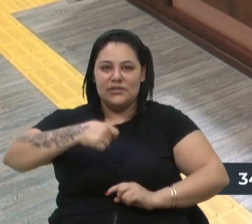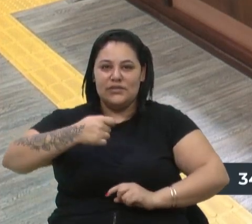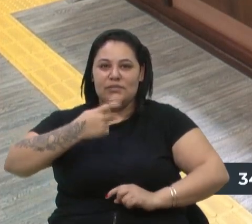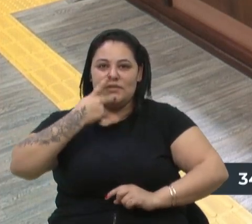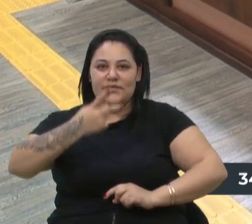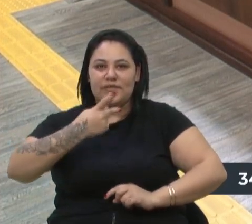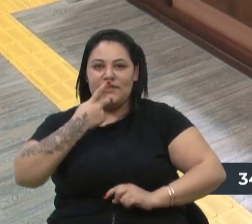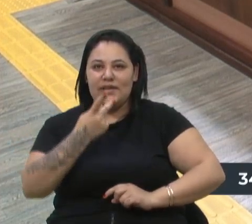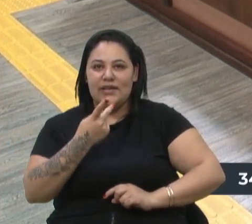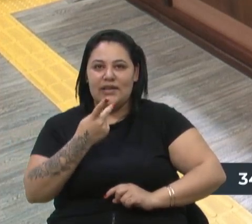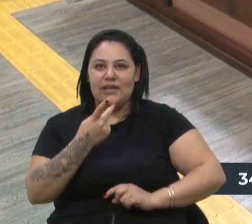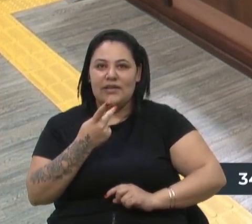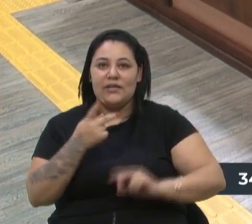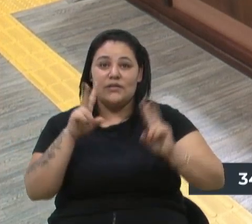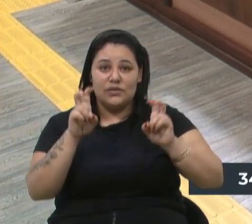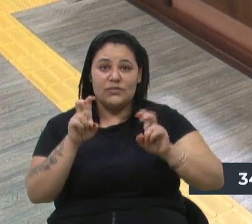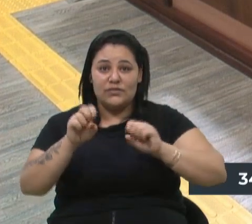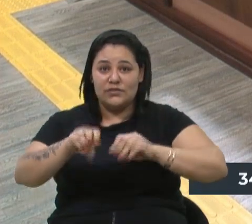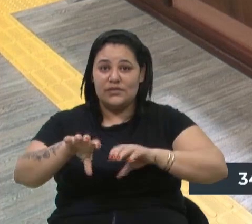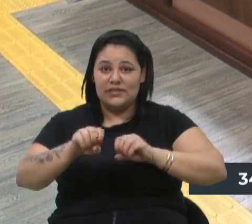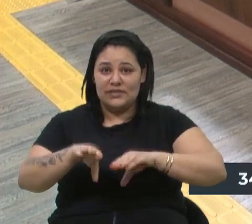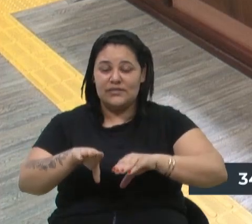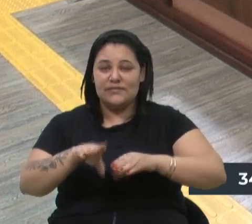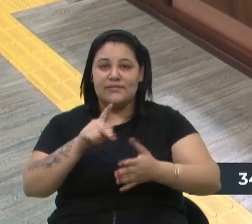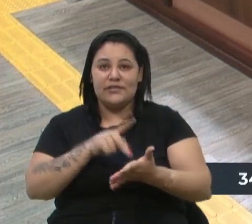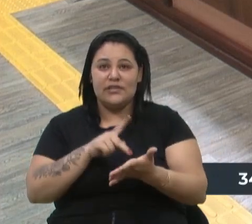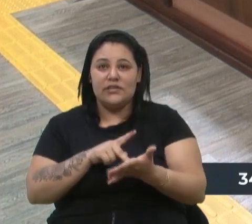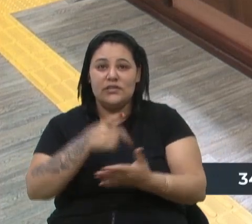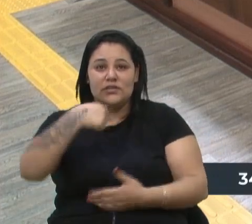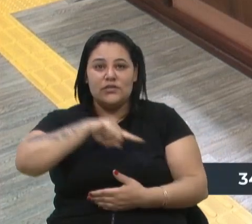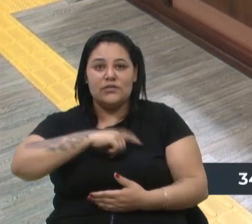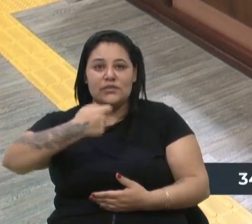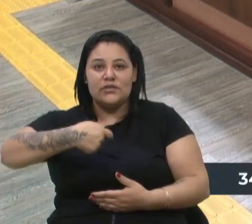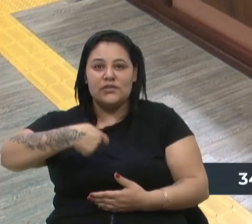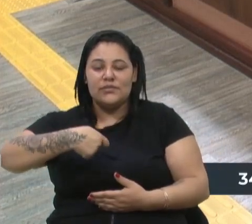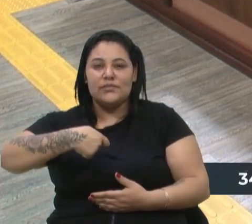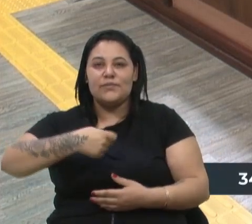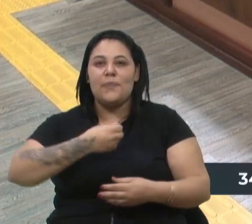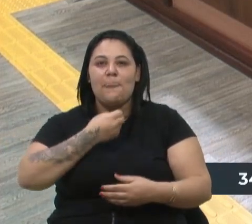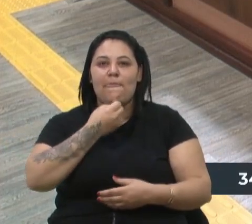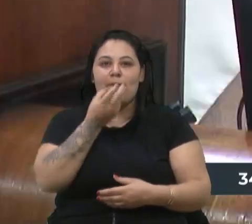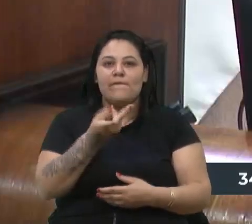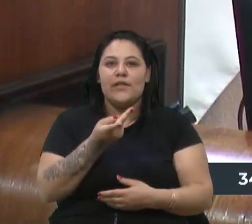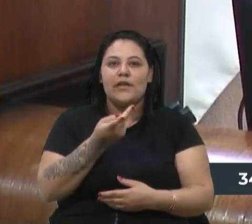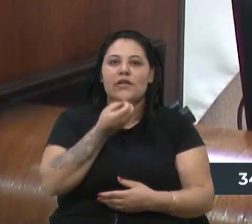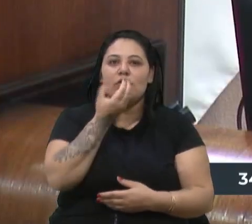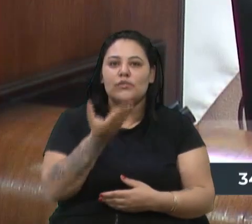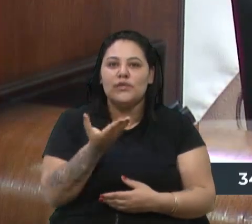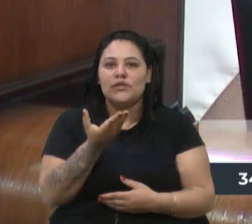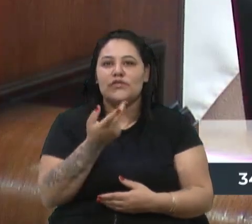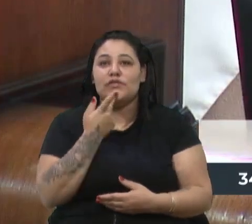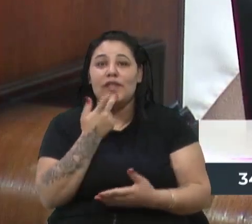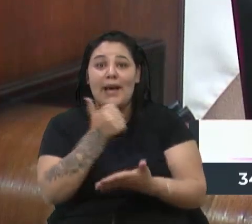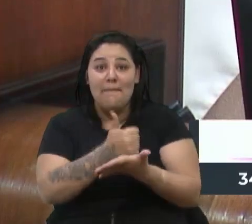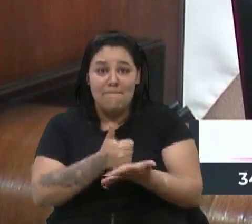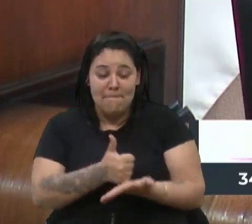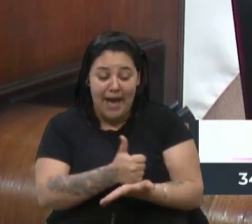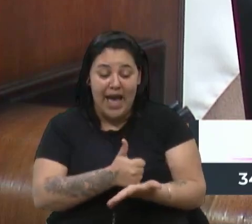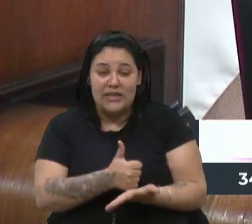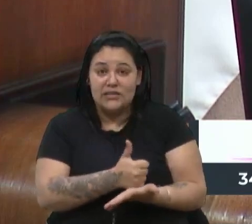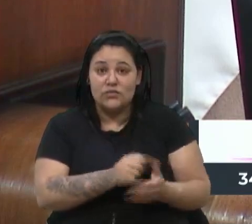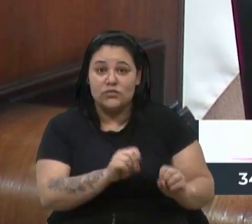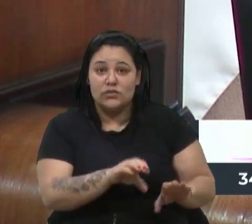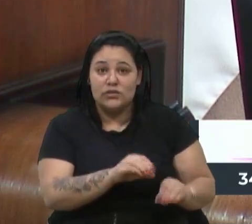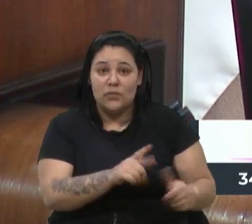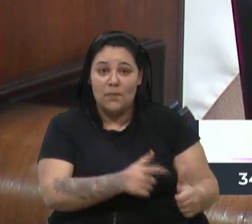segurança quando fala sobre educação mesmo. A gente tem comentado sobre isso. Quando a gente fala sobre a base, sobre a questão da educação, a gente está